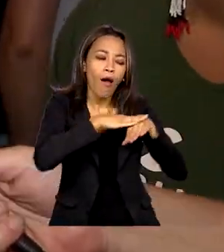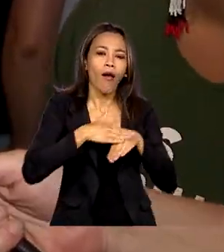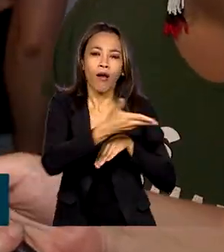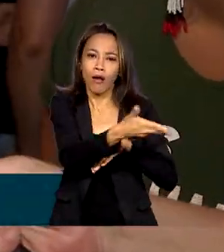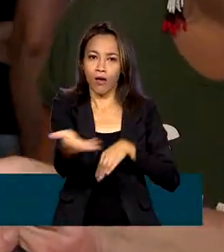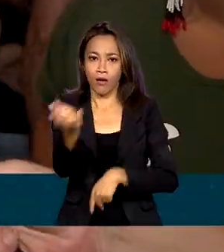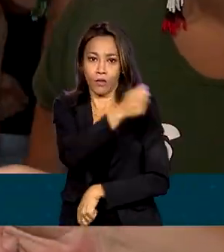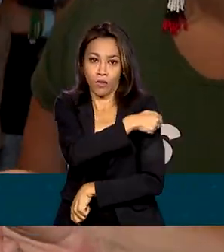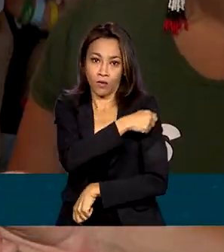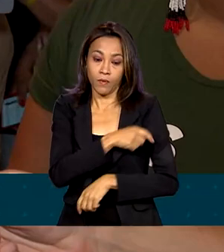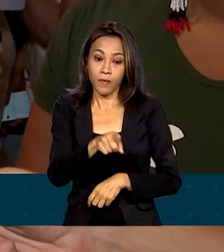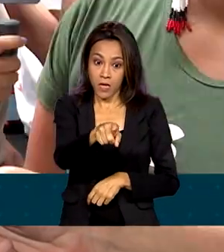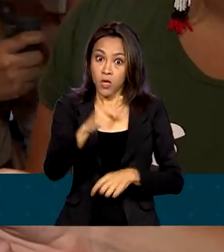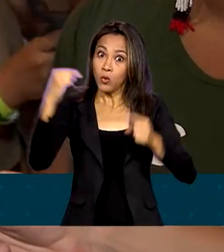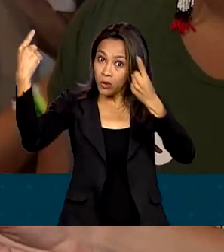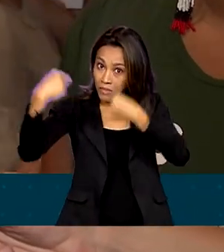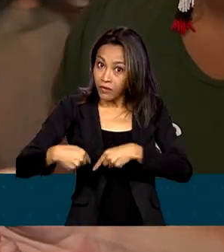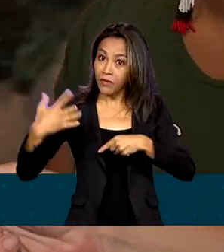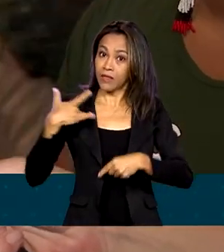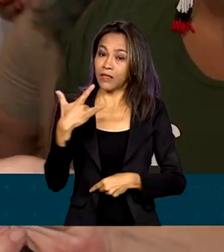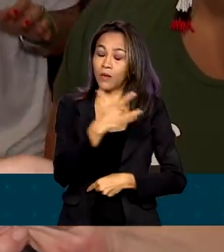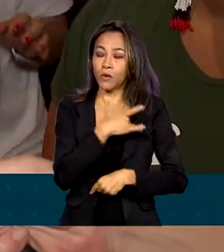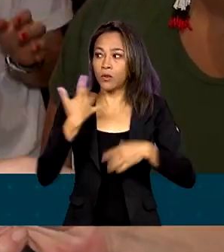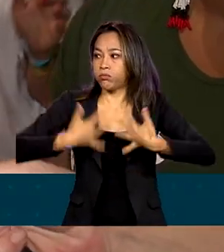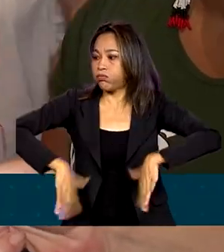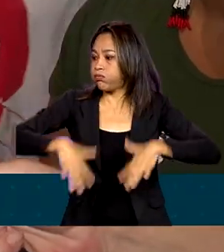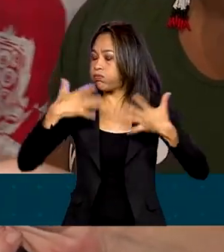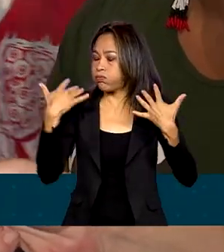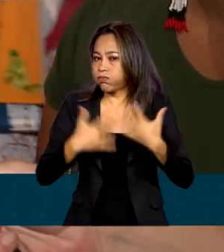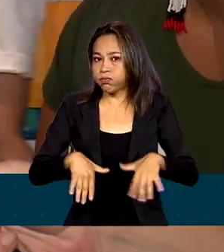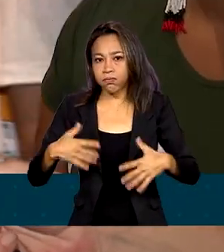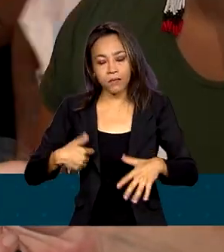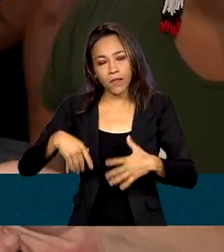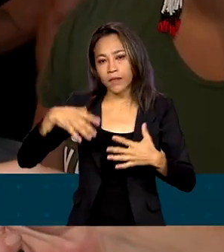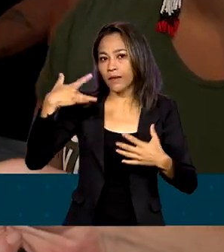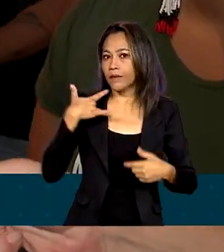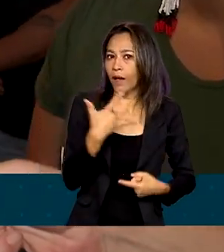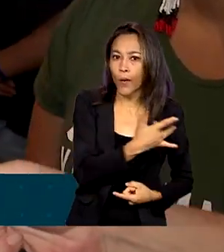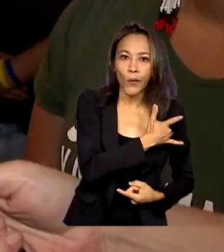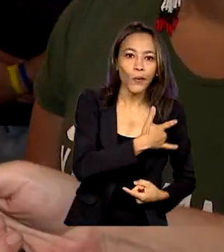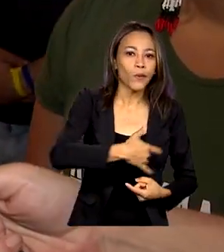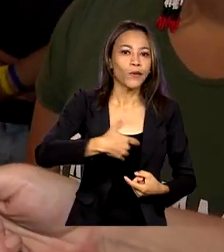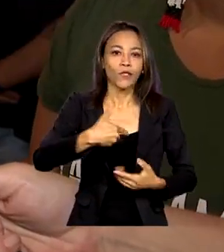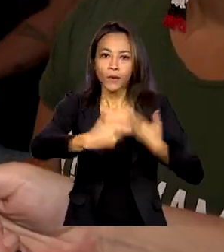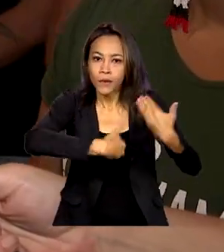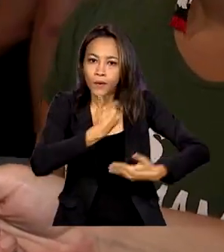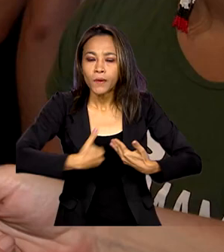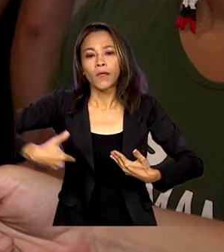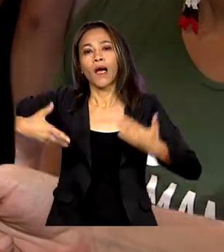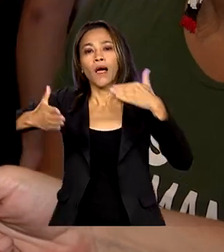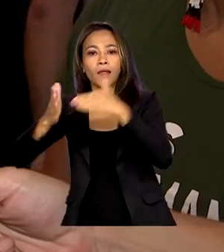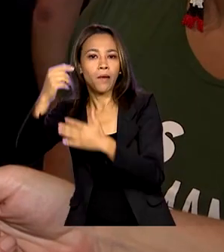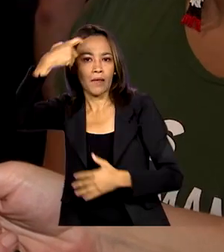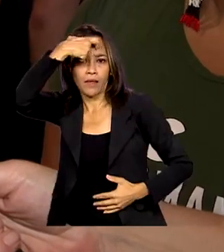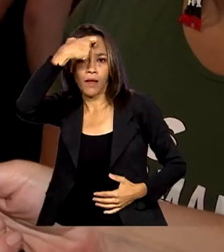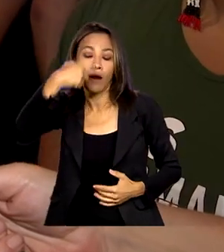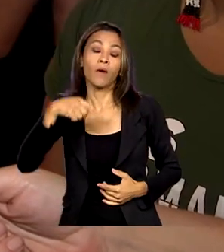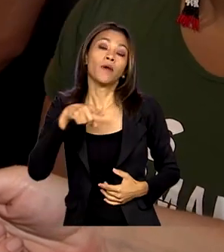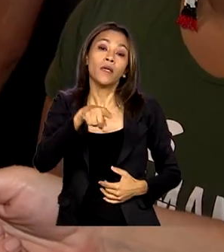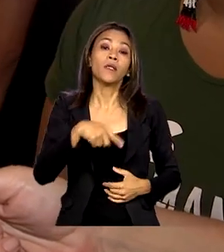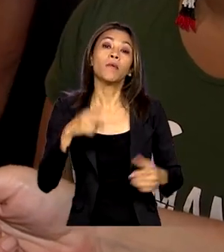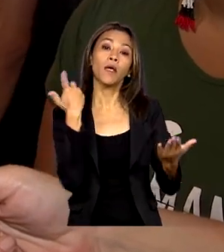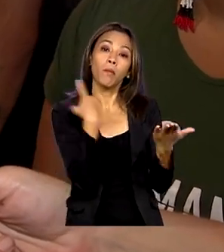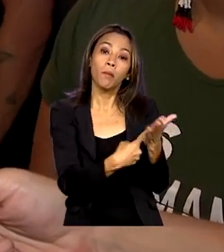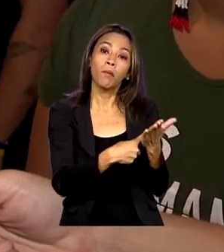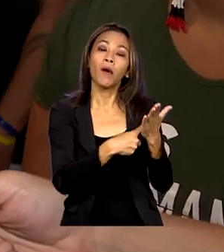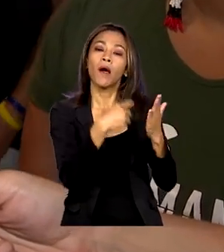saúde são imensos, desde a atenção à saúde, à saúde mental e também é uma agenda que a UNE vem defendendo,